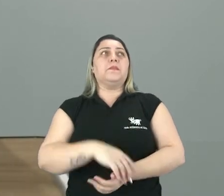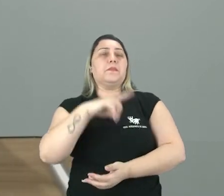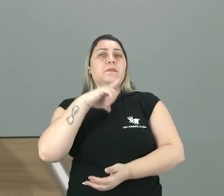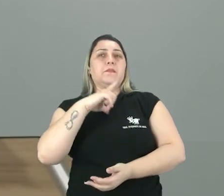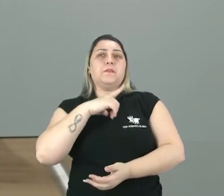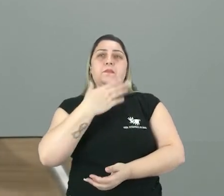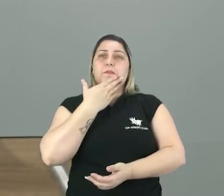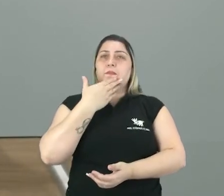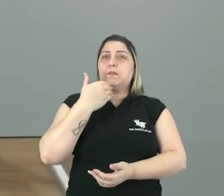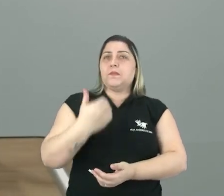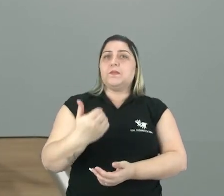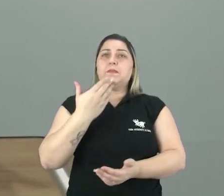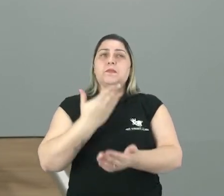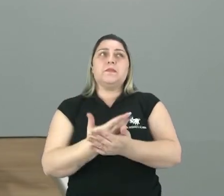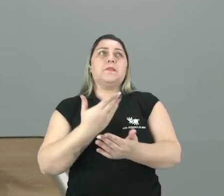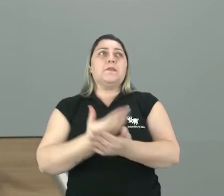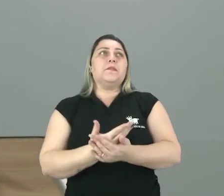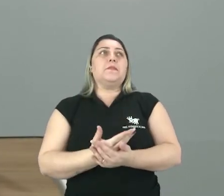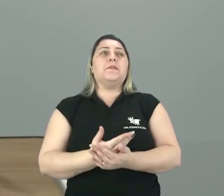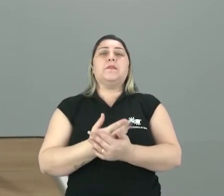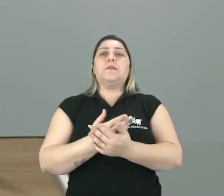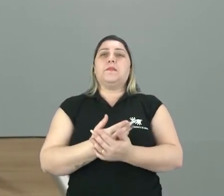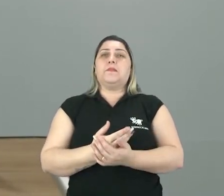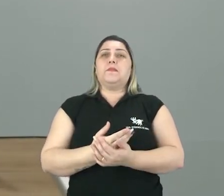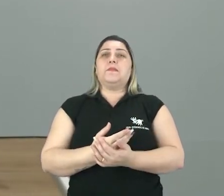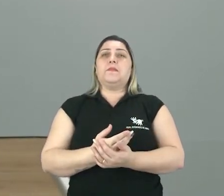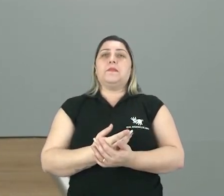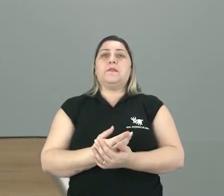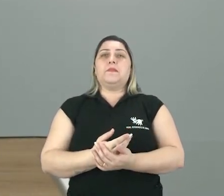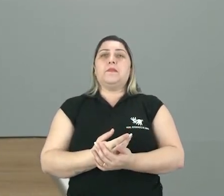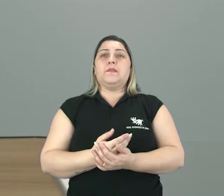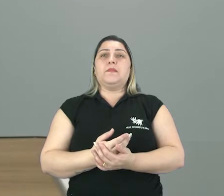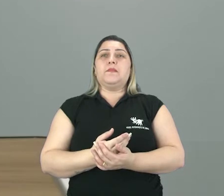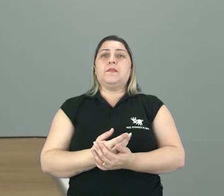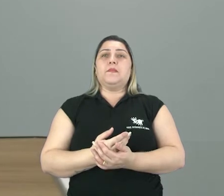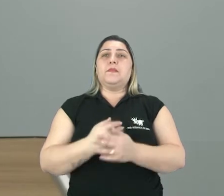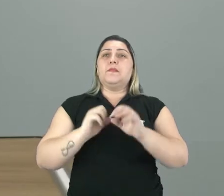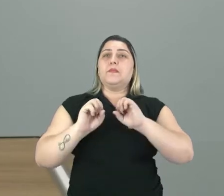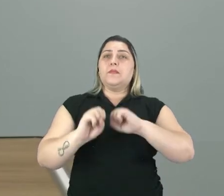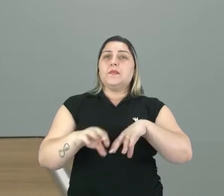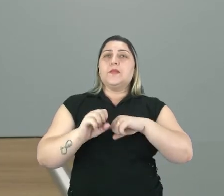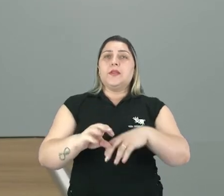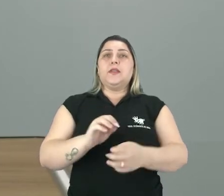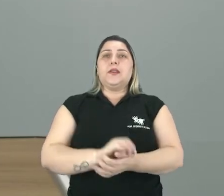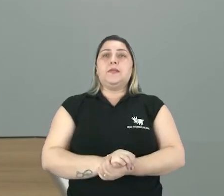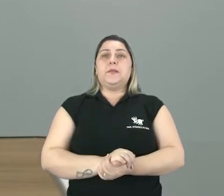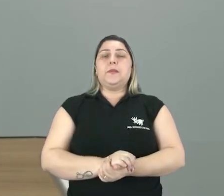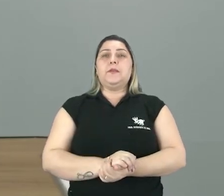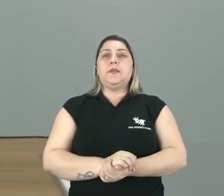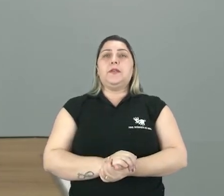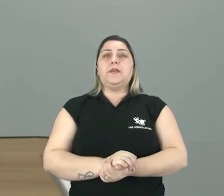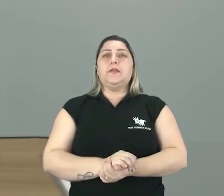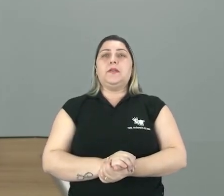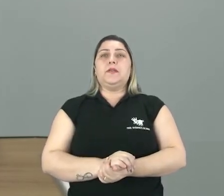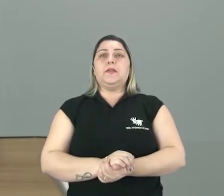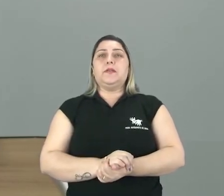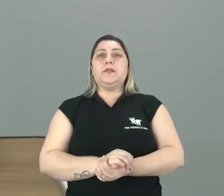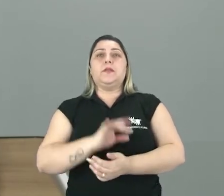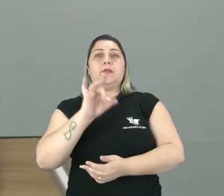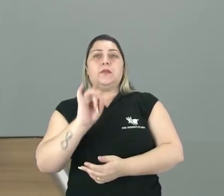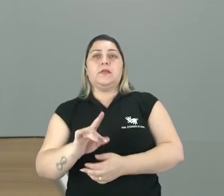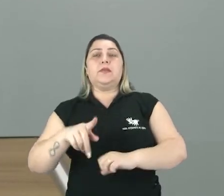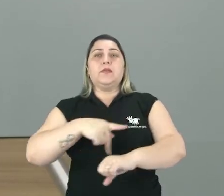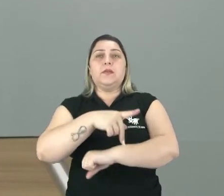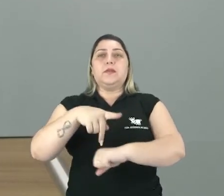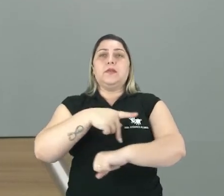estudo. Uma especialização. Numa área educacional. Que eu quero me especializar. Ou então simplesmente porque o teu país é